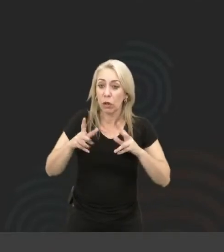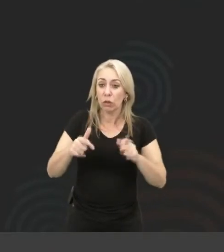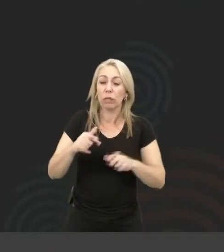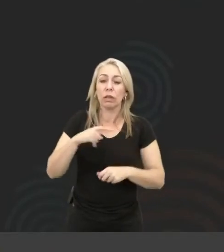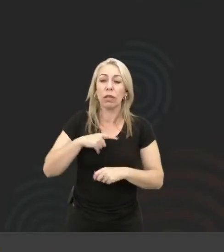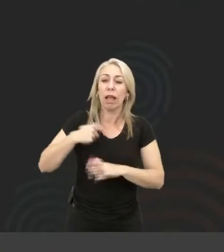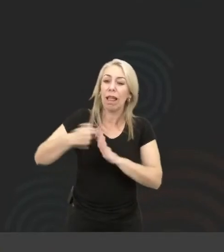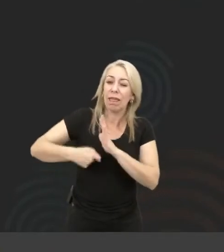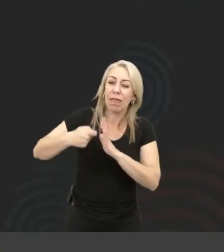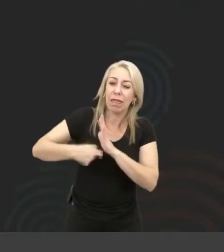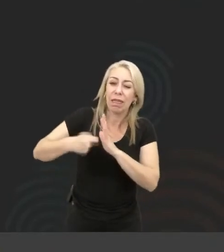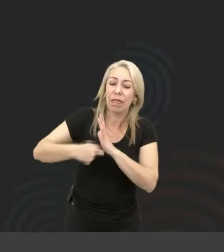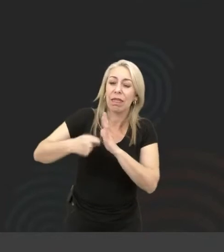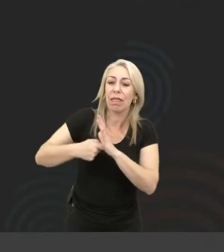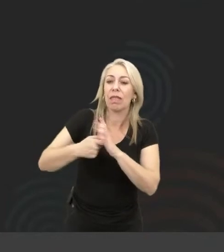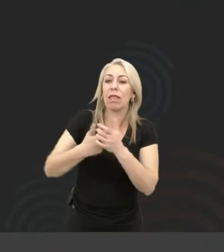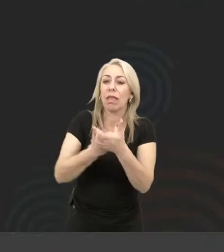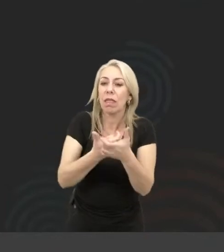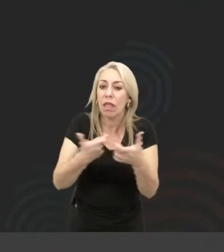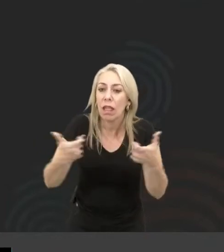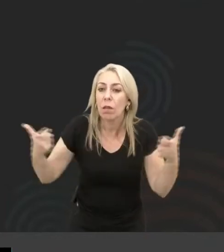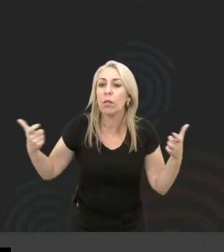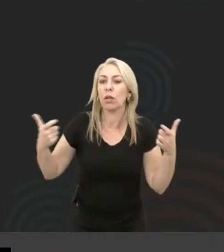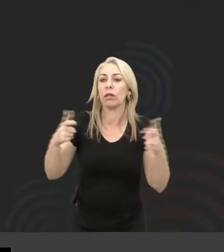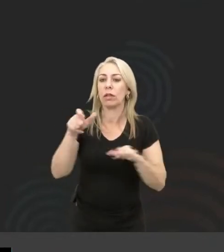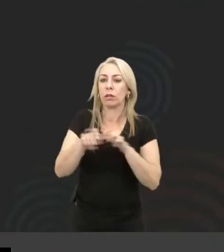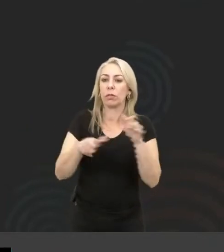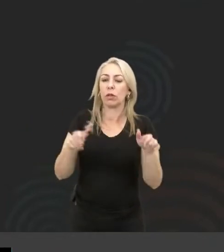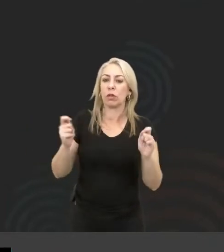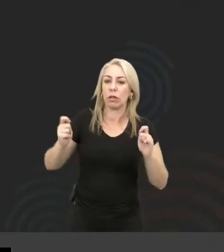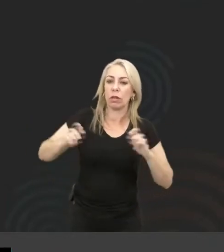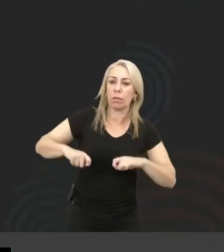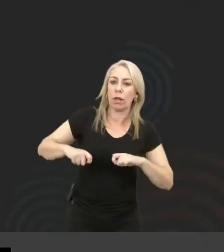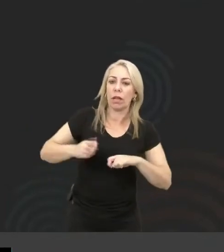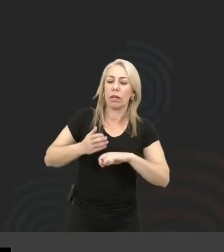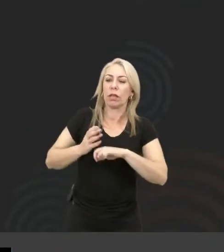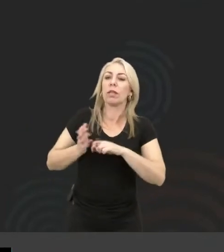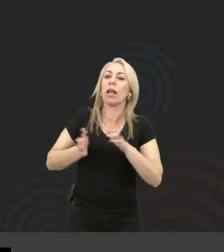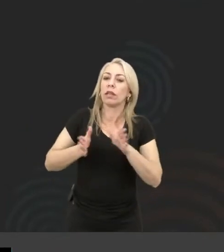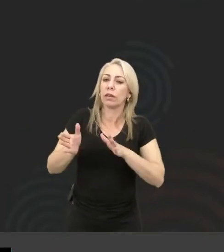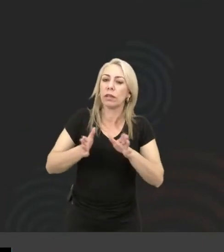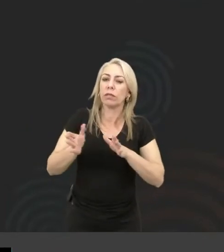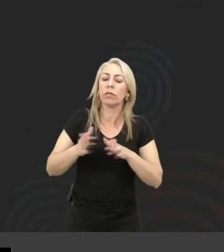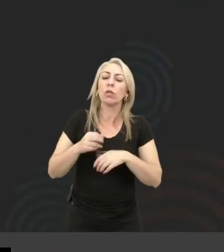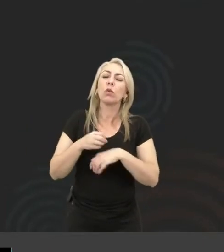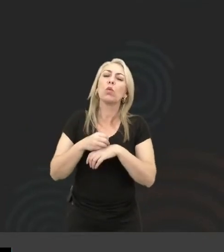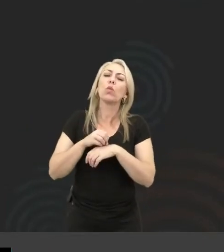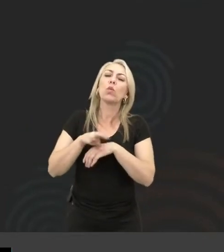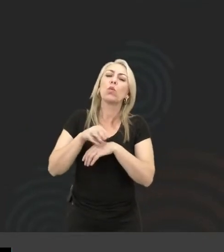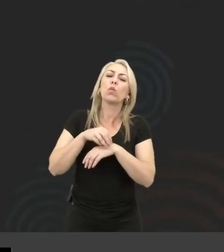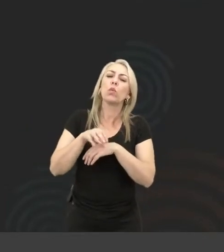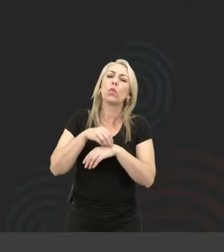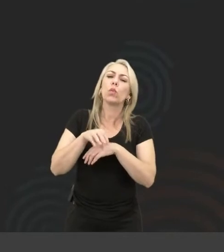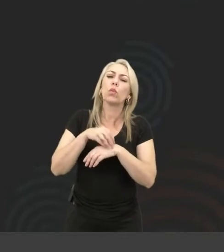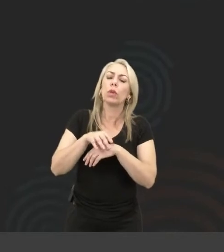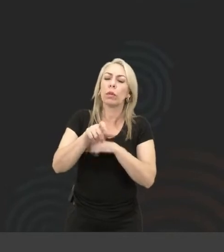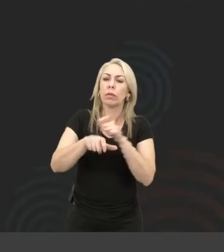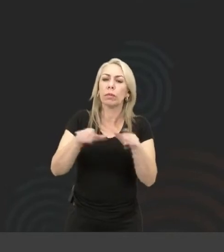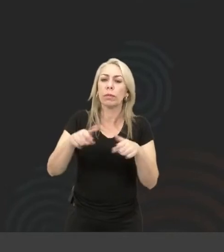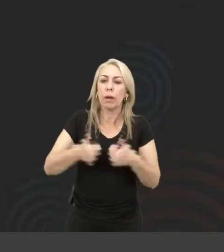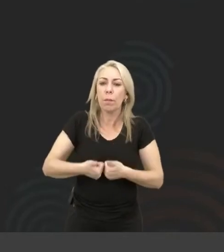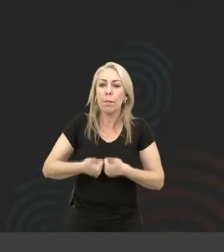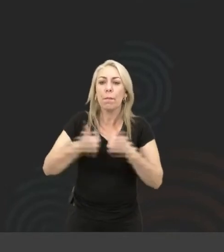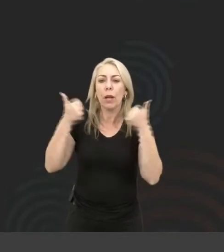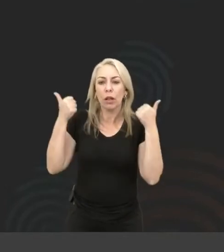tentam ao máximo serem acessíveis a todo mundo. Eu queria saber que dicas que vocês dariam para essas pessoas, para que elas